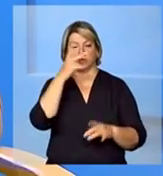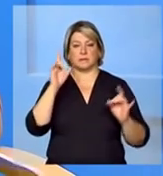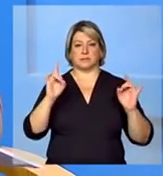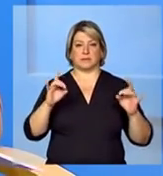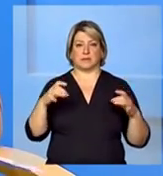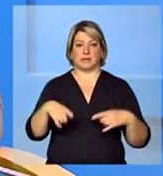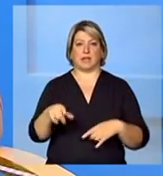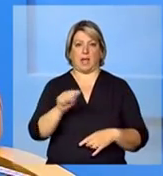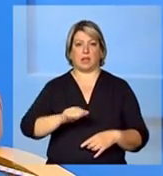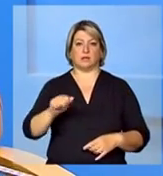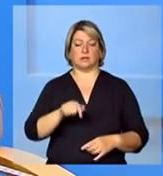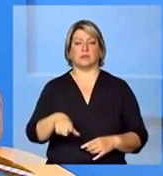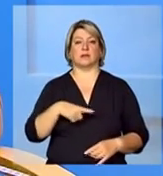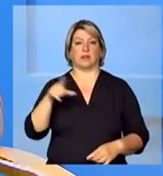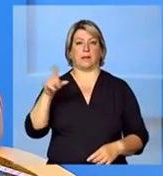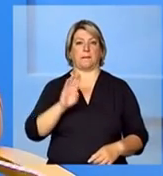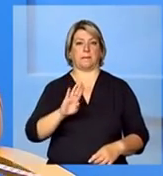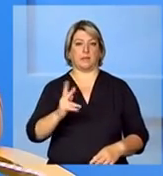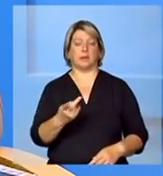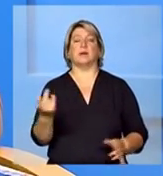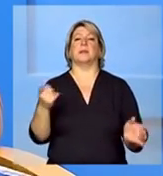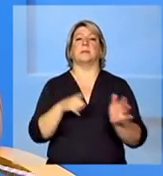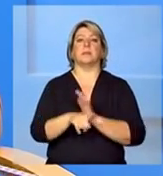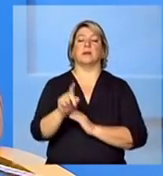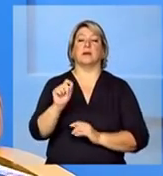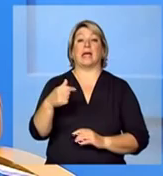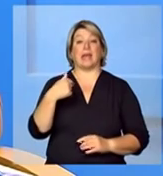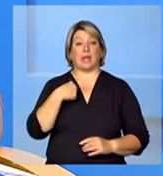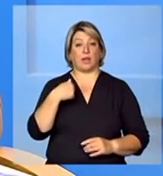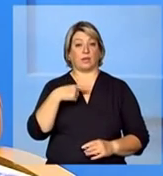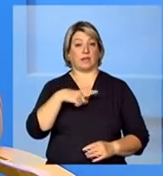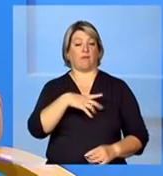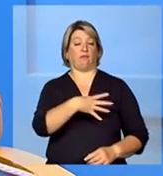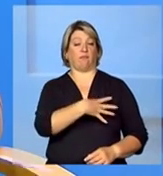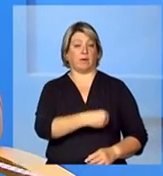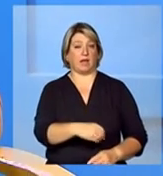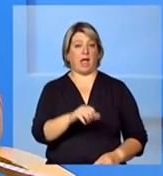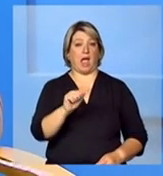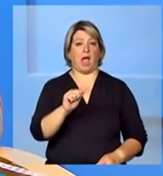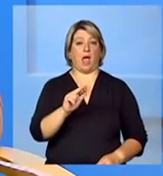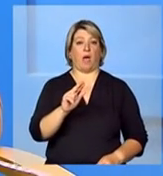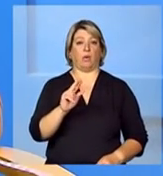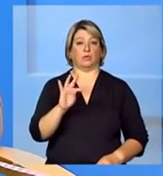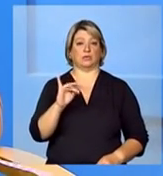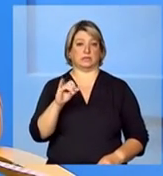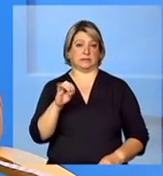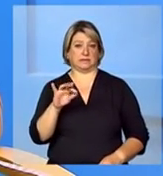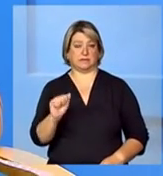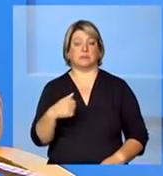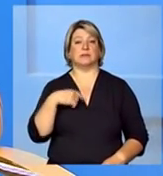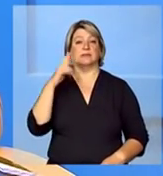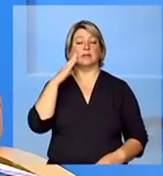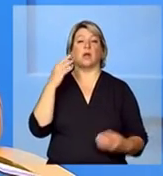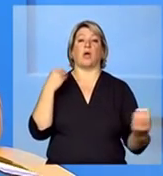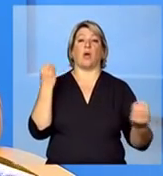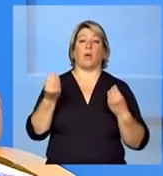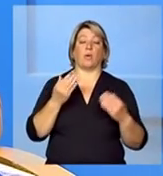Especiais de Belo Horizonte pergunta assim sua mãe de um autista tem uma grande preocupação com a questão da mão de obra